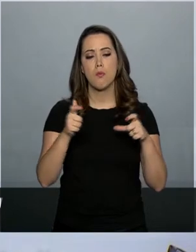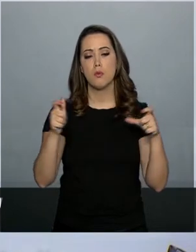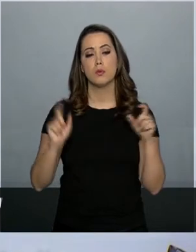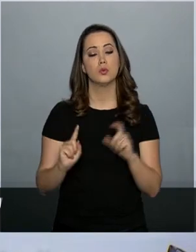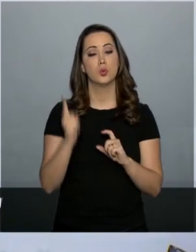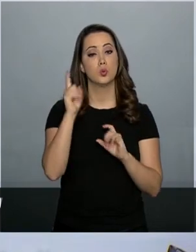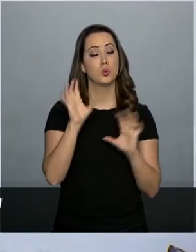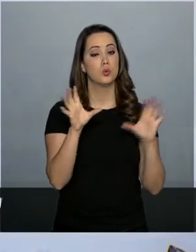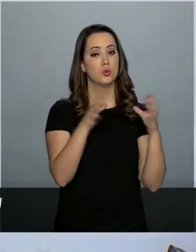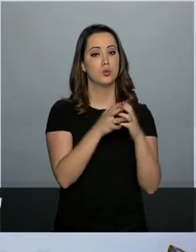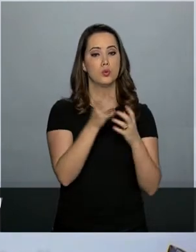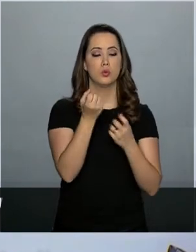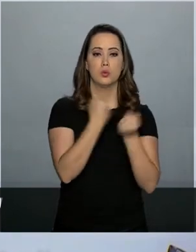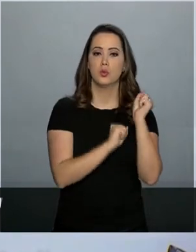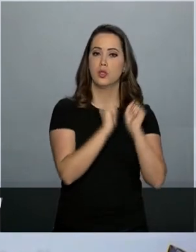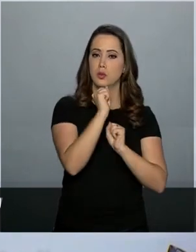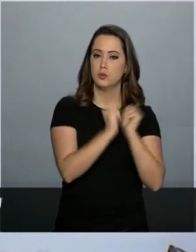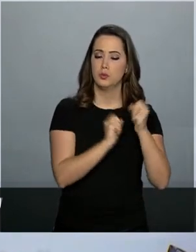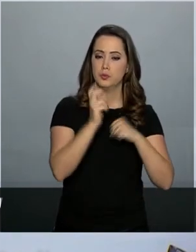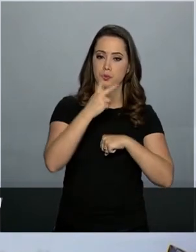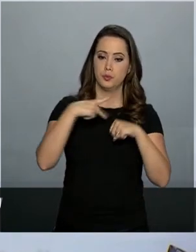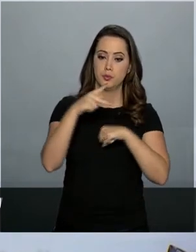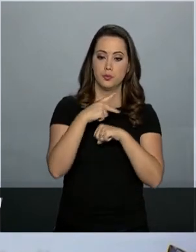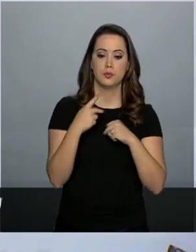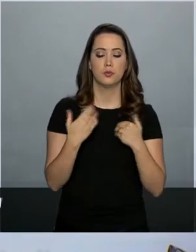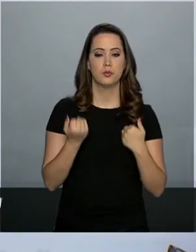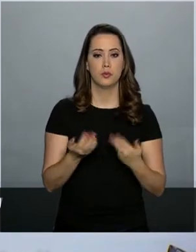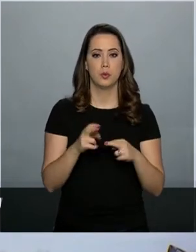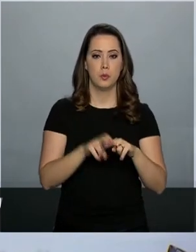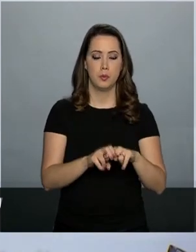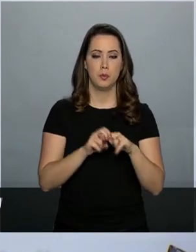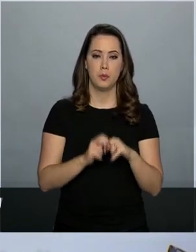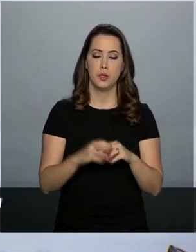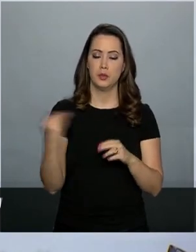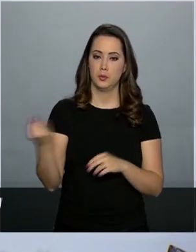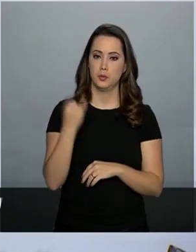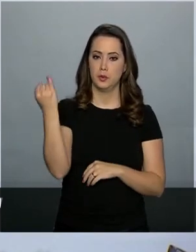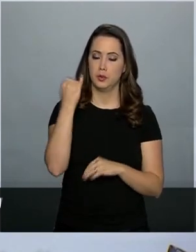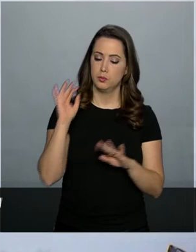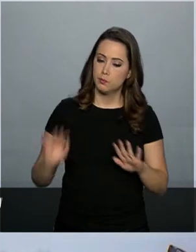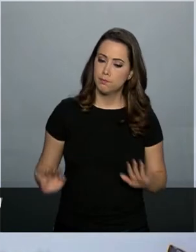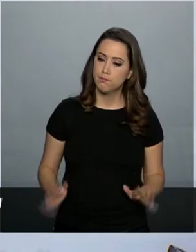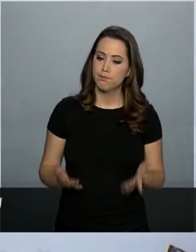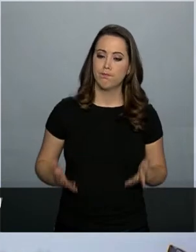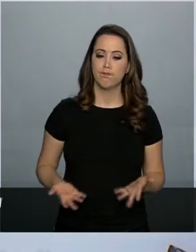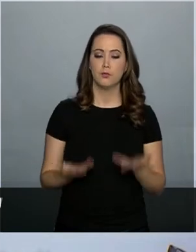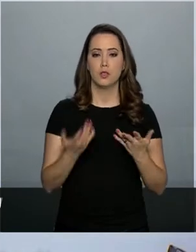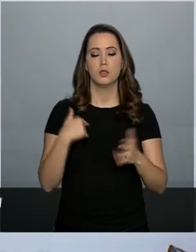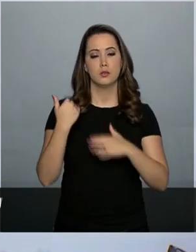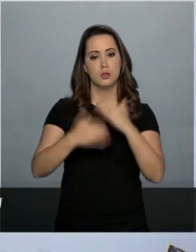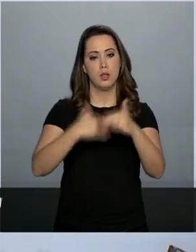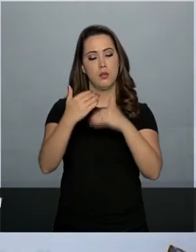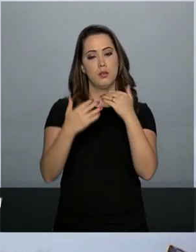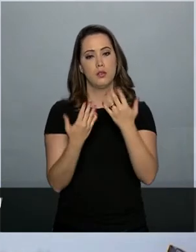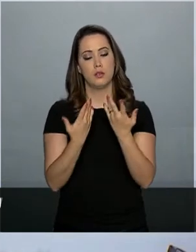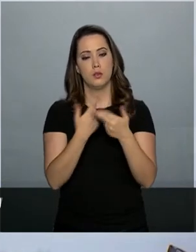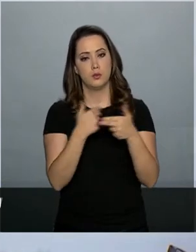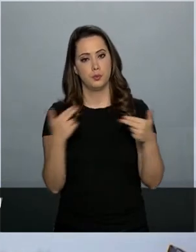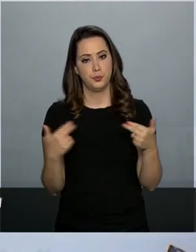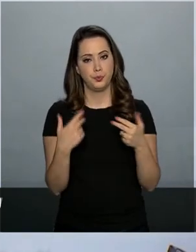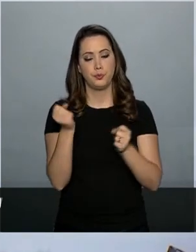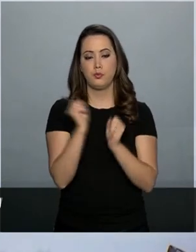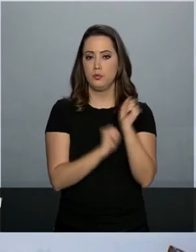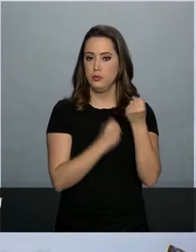um dos setores da indústria nacional, por meio de expressiva produção da cadeia produtiva